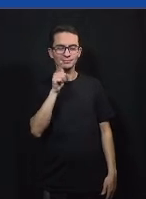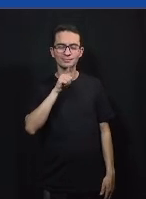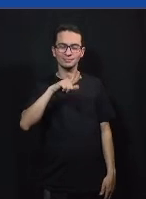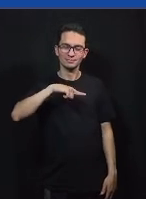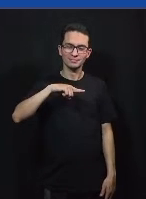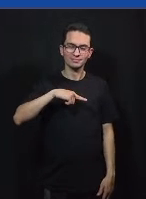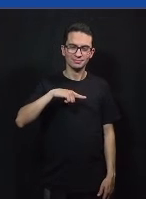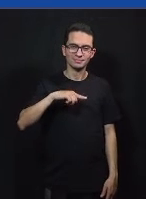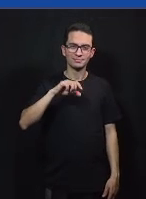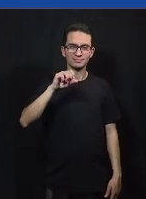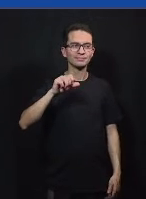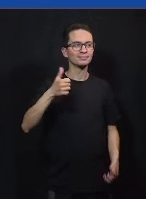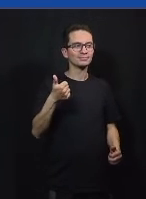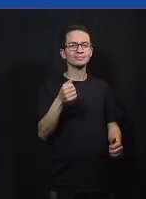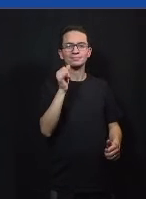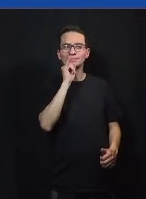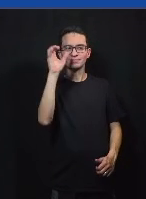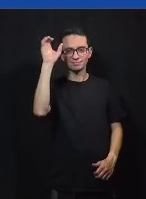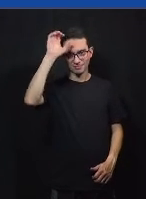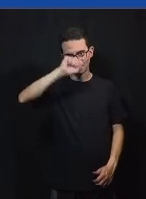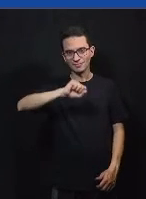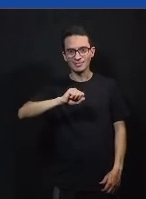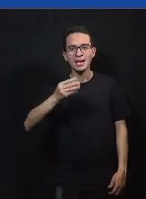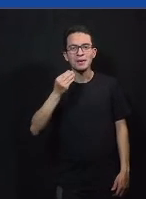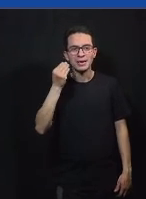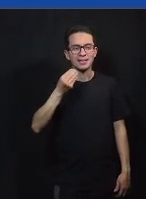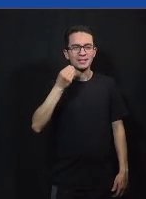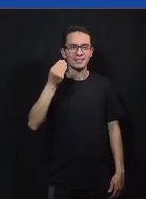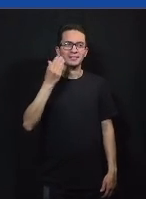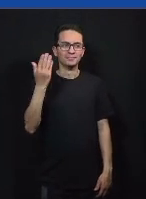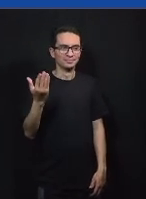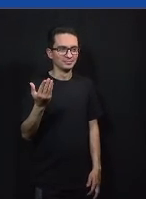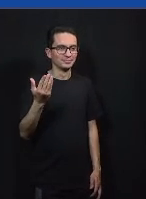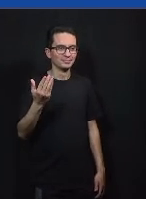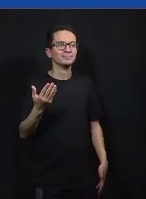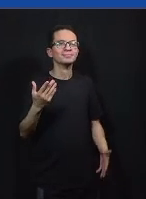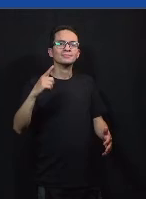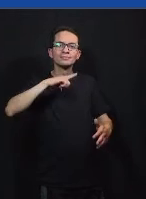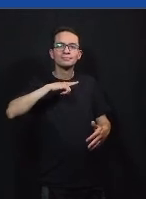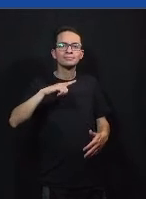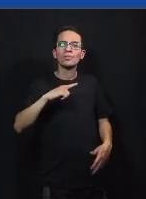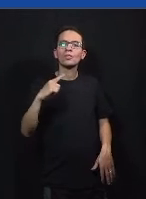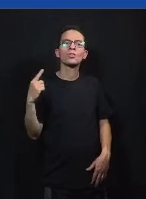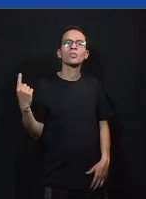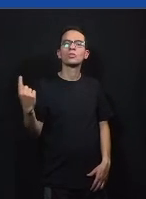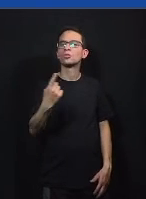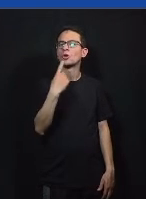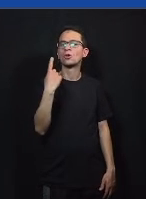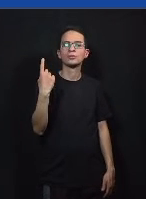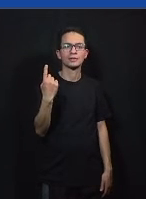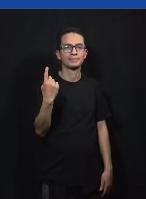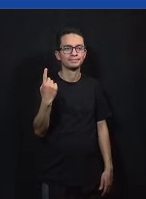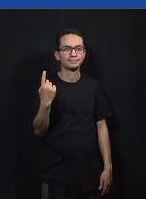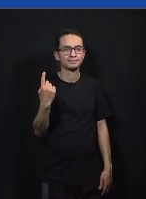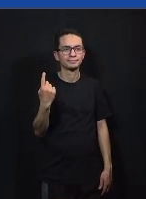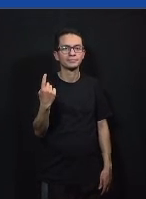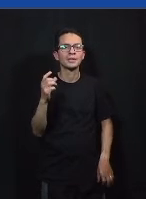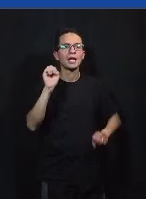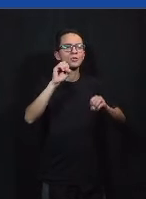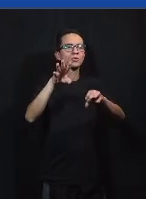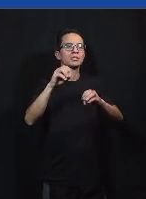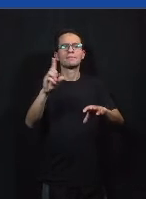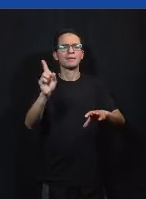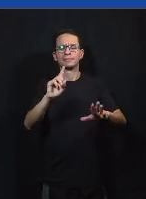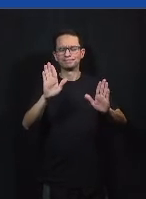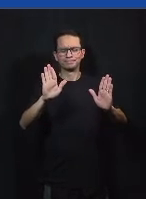de aprendizado daquela experiência e não é isso que a gente acha que é útil nem educativo nem para